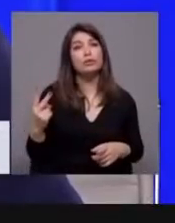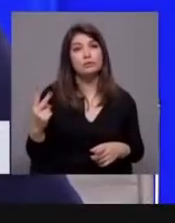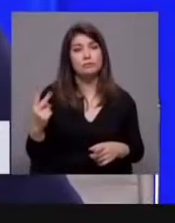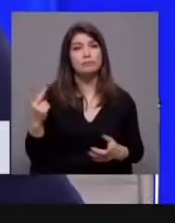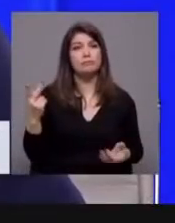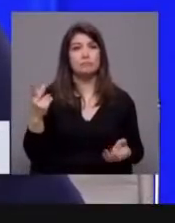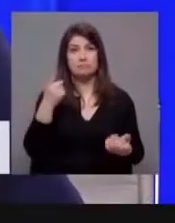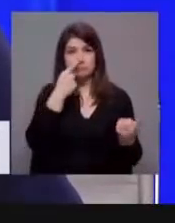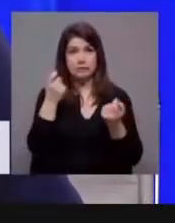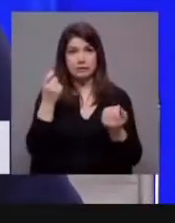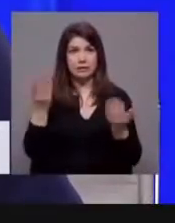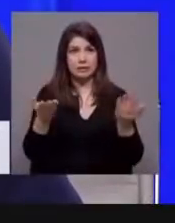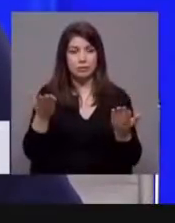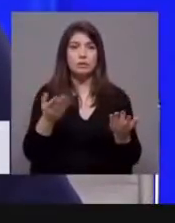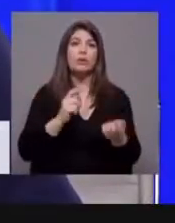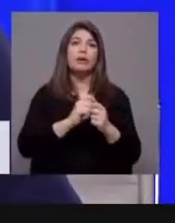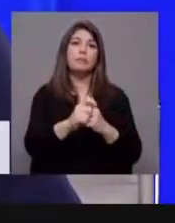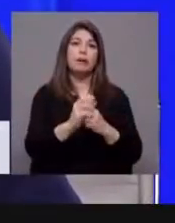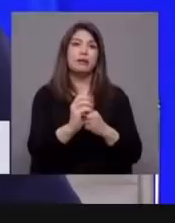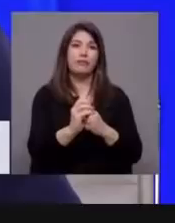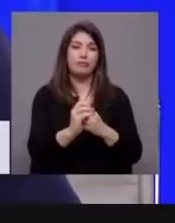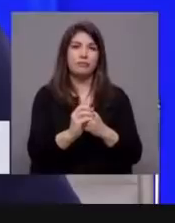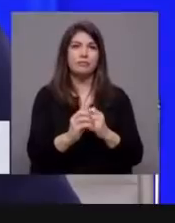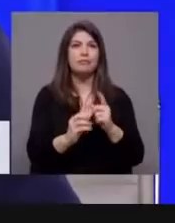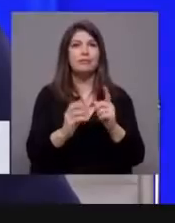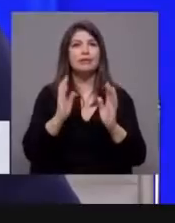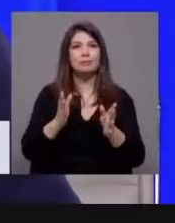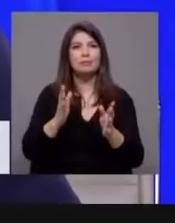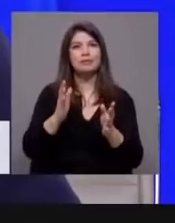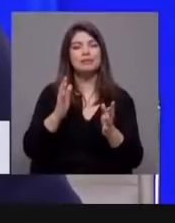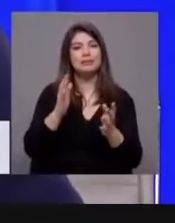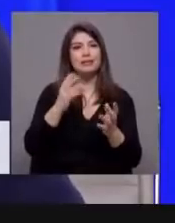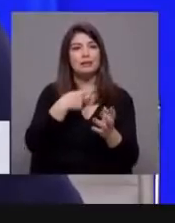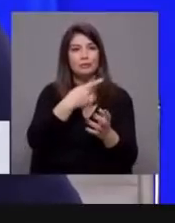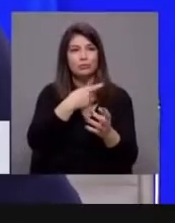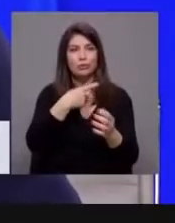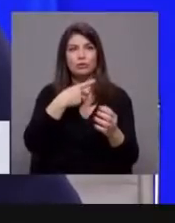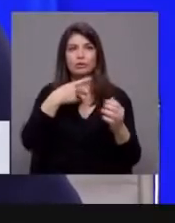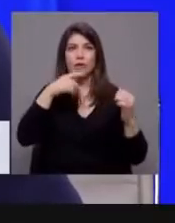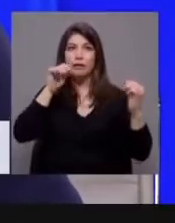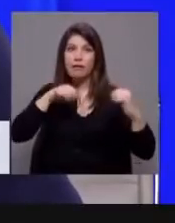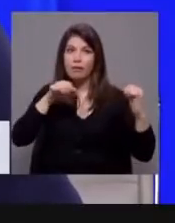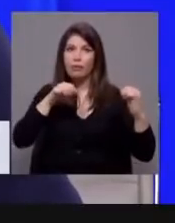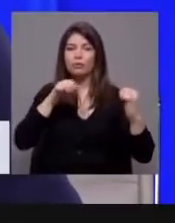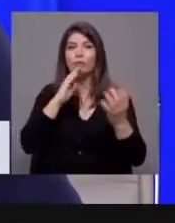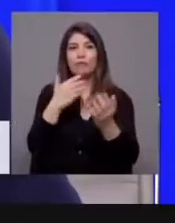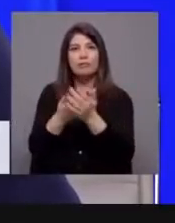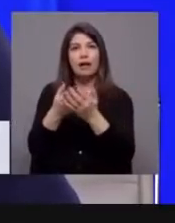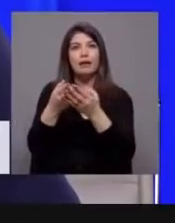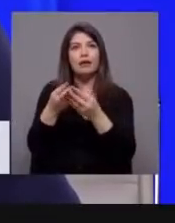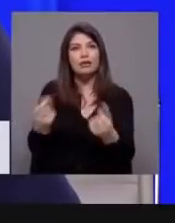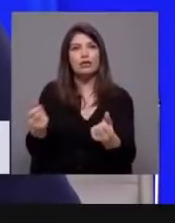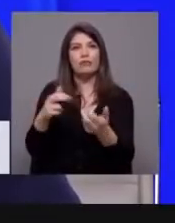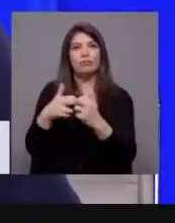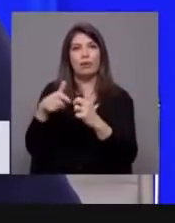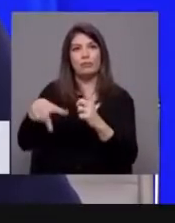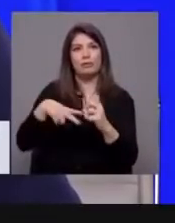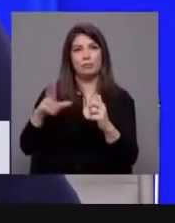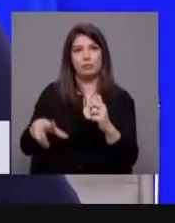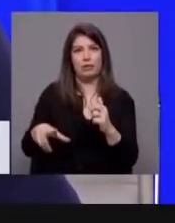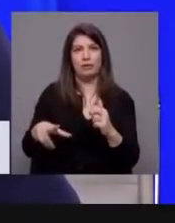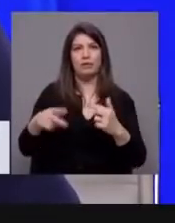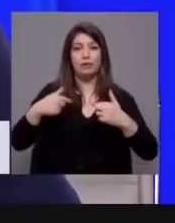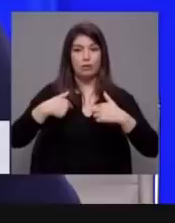lhe dizer o seguinte. Nós vamos ter que encontrar soluções para o país. E no Bloco de Esquerda nós assumimos a